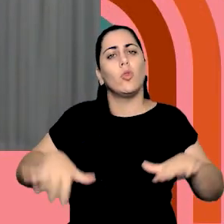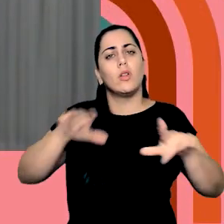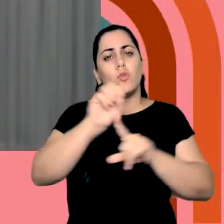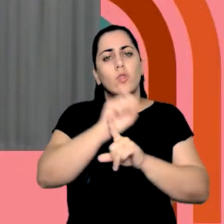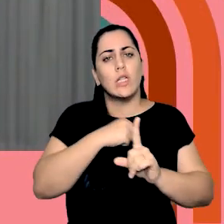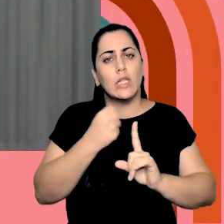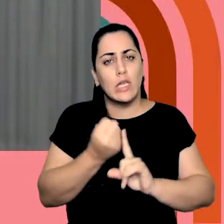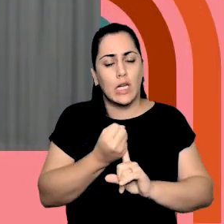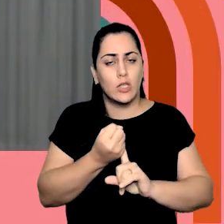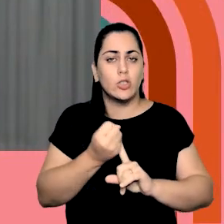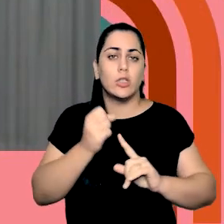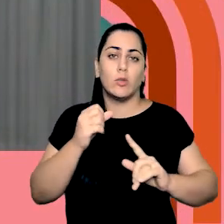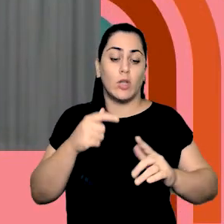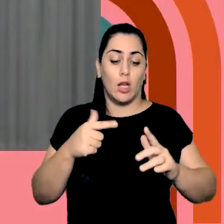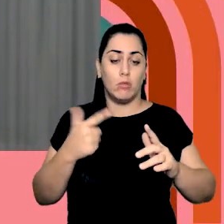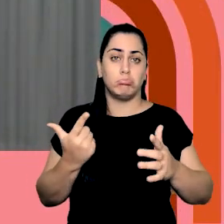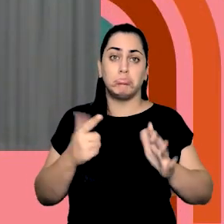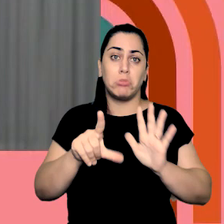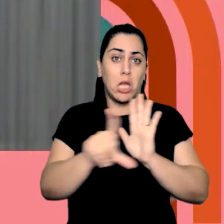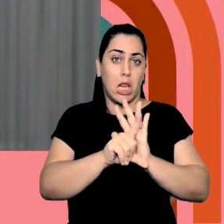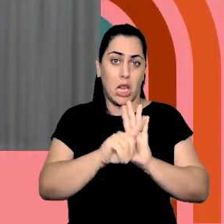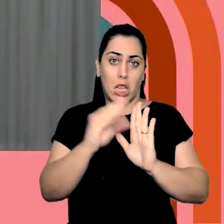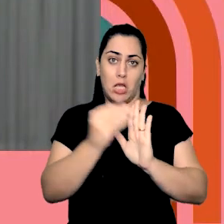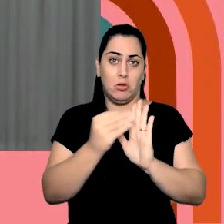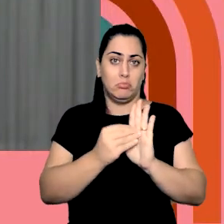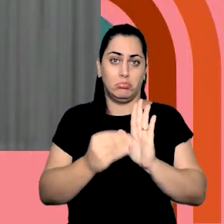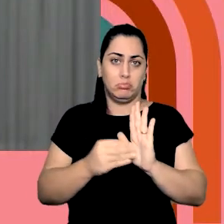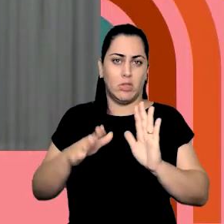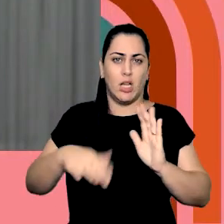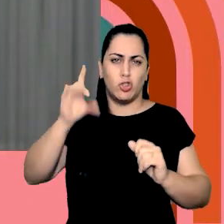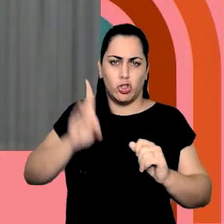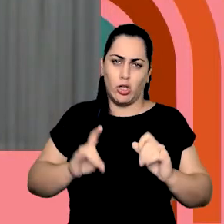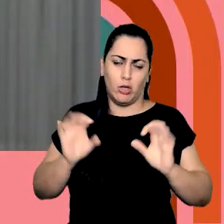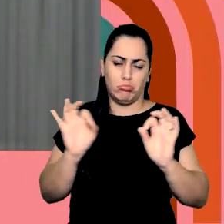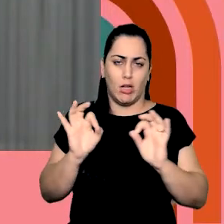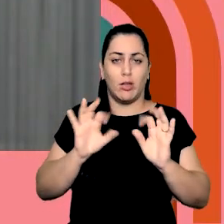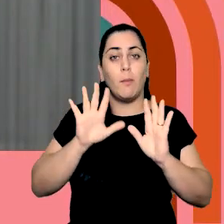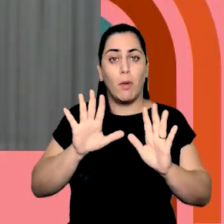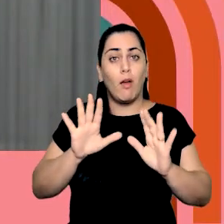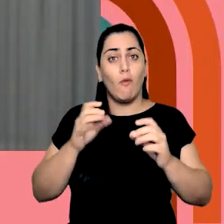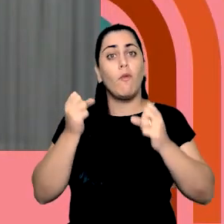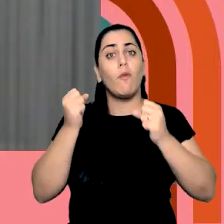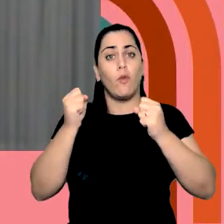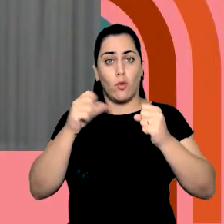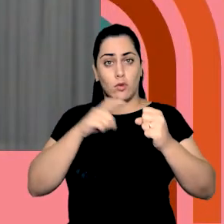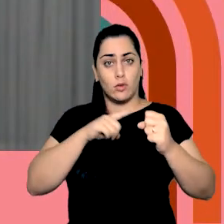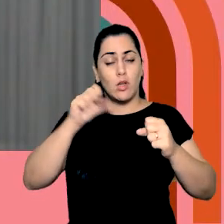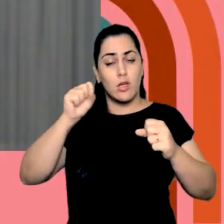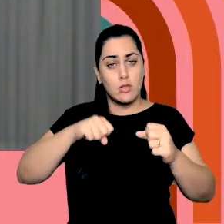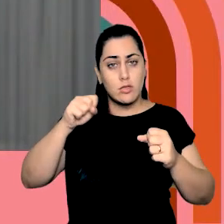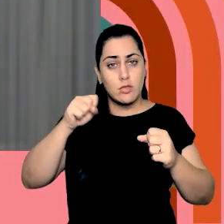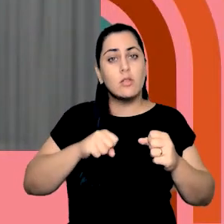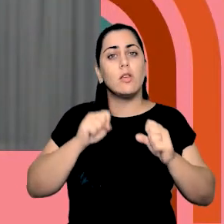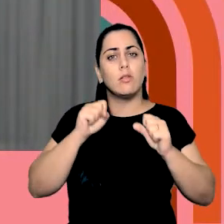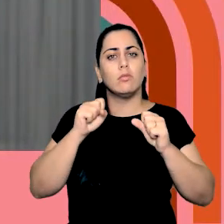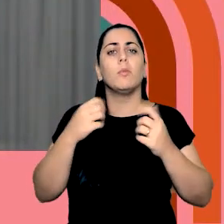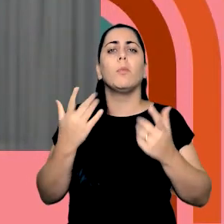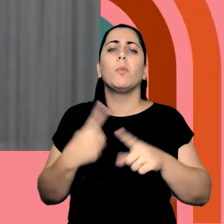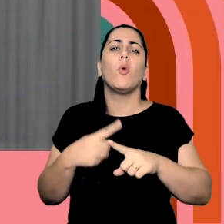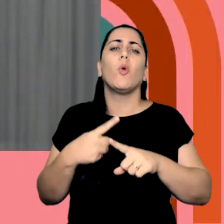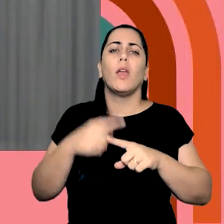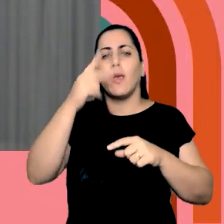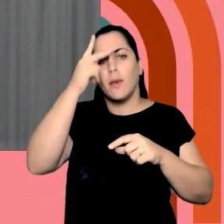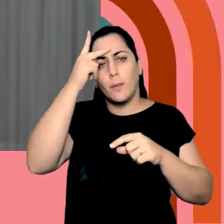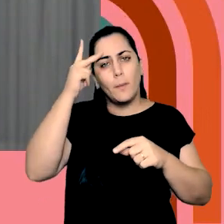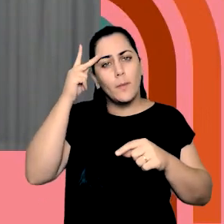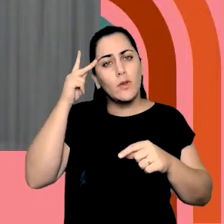sem ser uma norma jurídica, uma norma do direito, ela tem força de ser aplicada. Por quê? Porque as